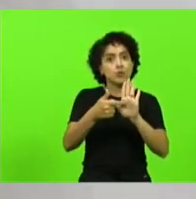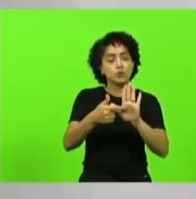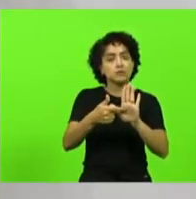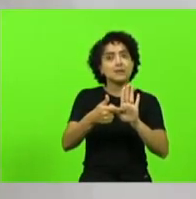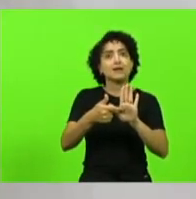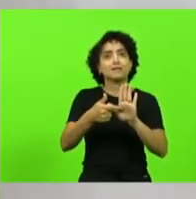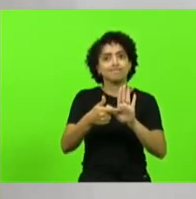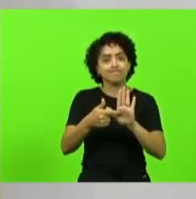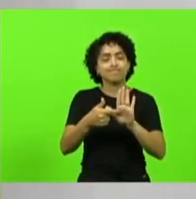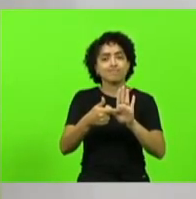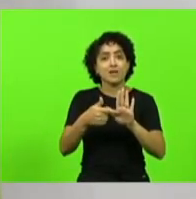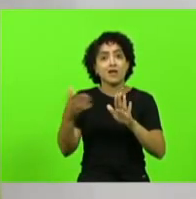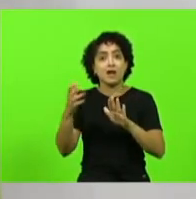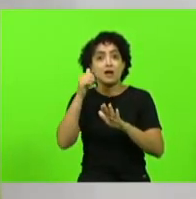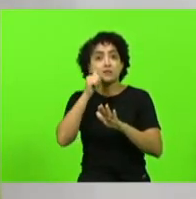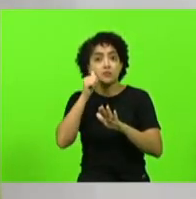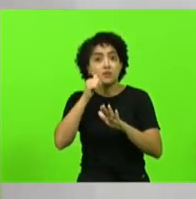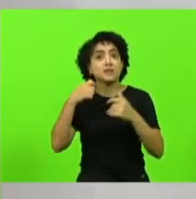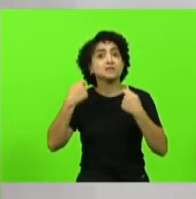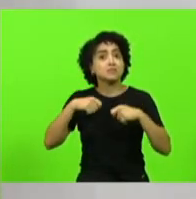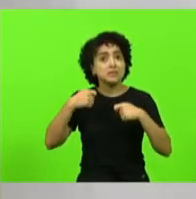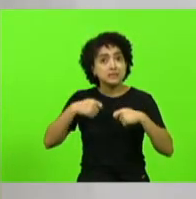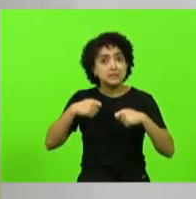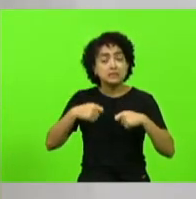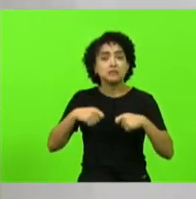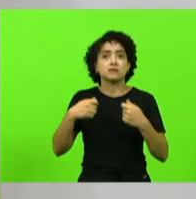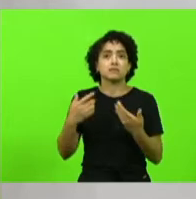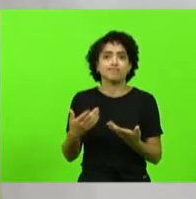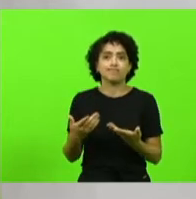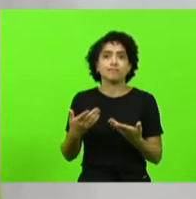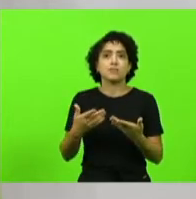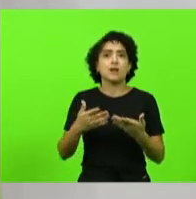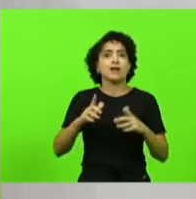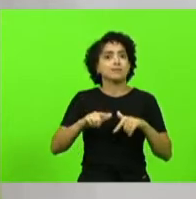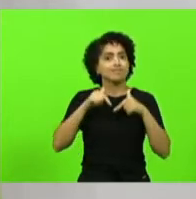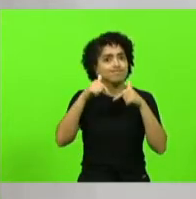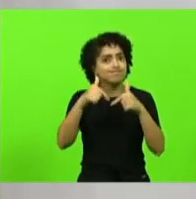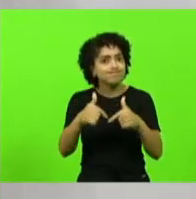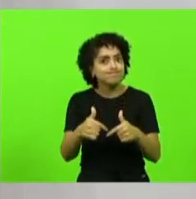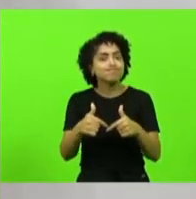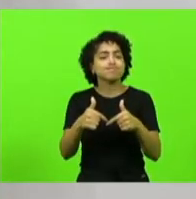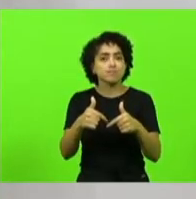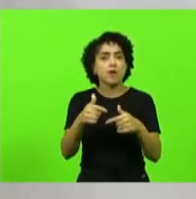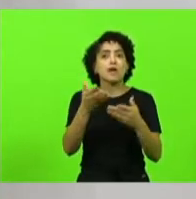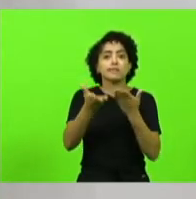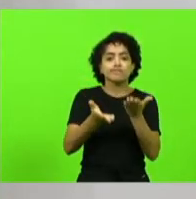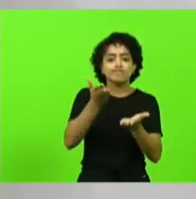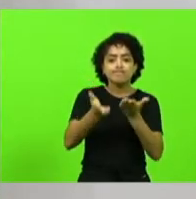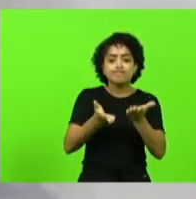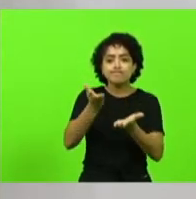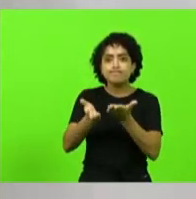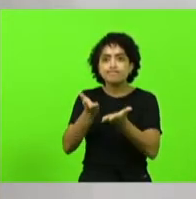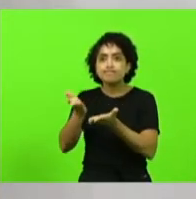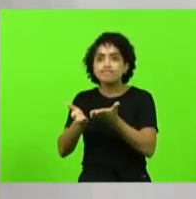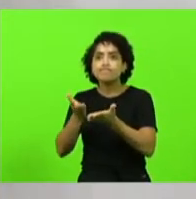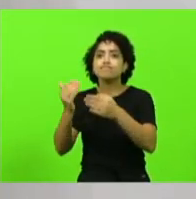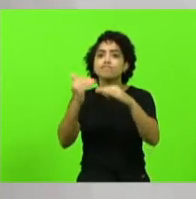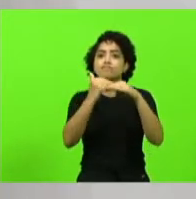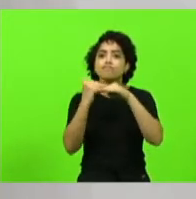mensagem as mulheres necessitam de ações de atitudes que as tratem de forma igualitária